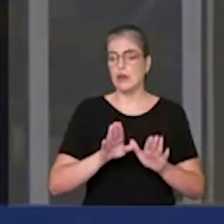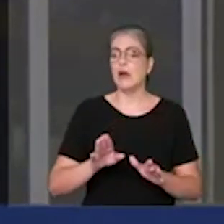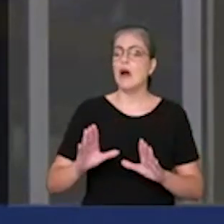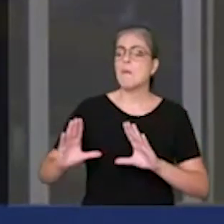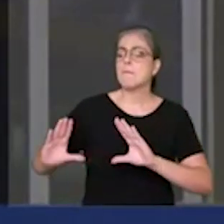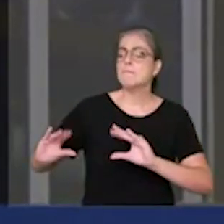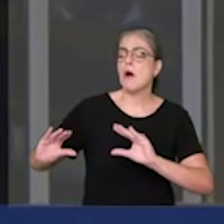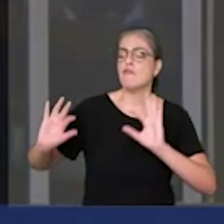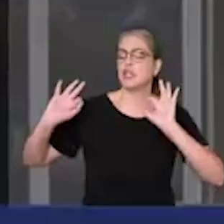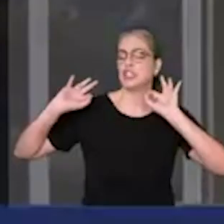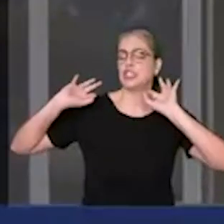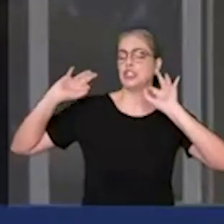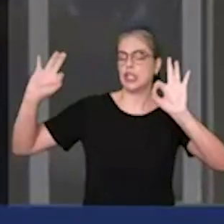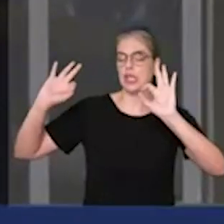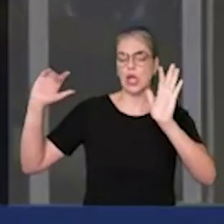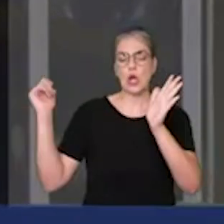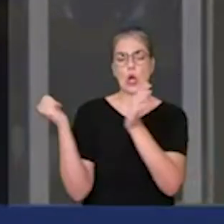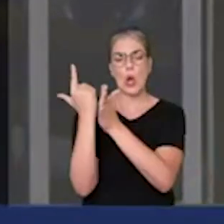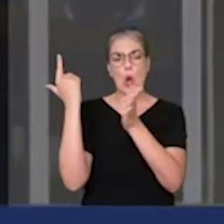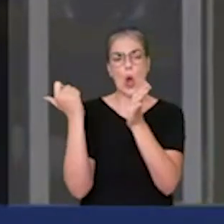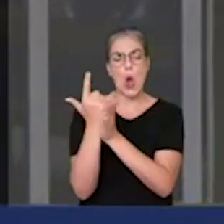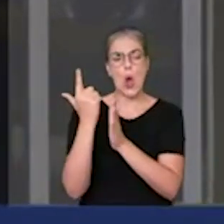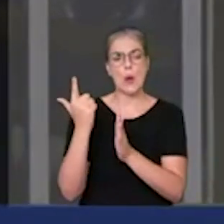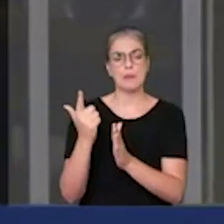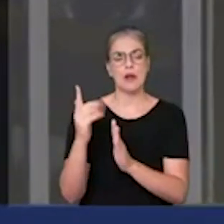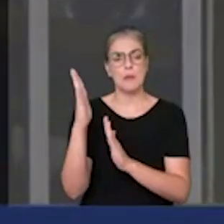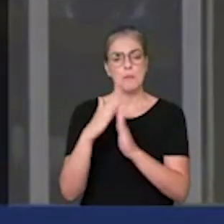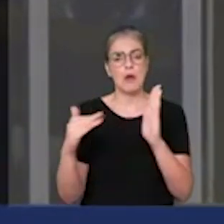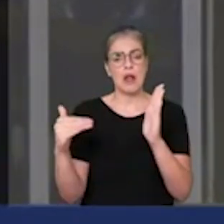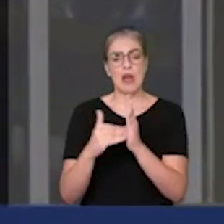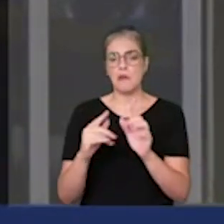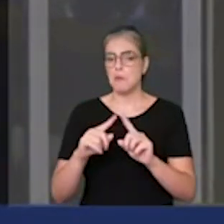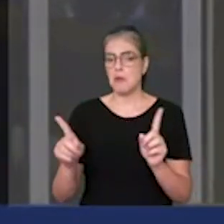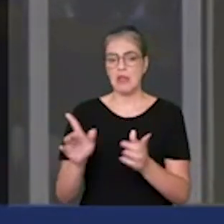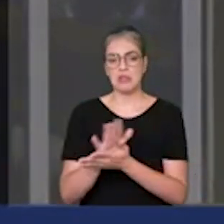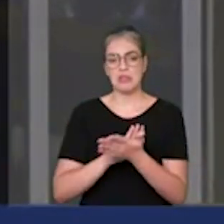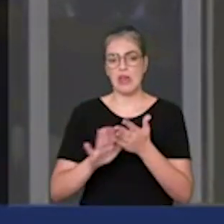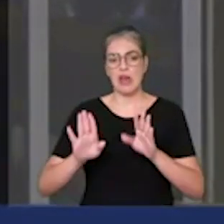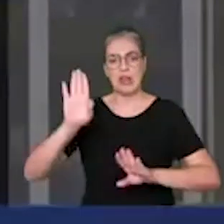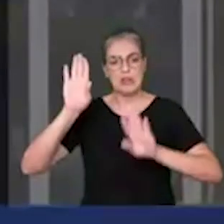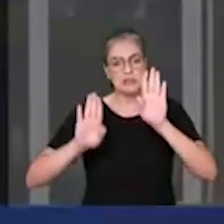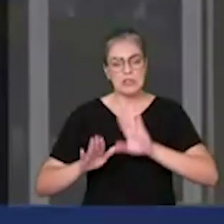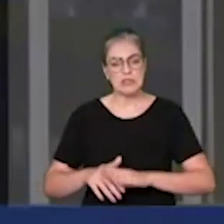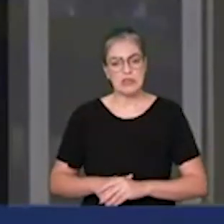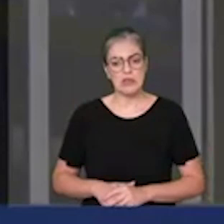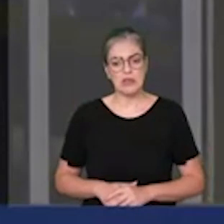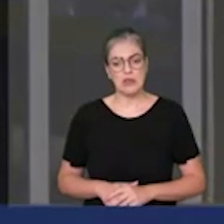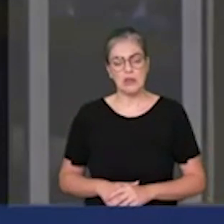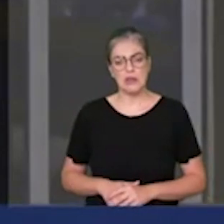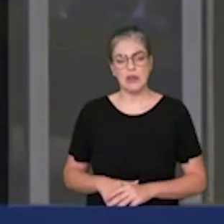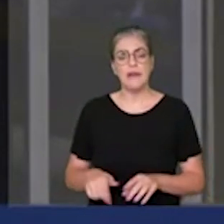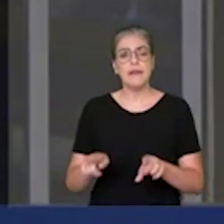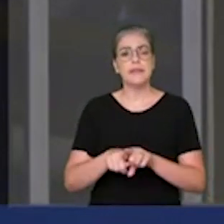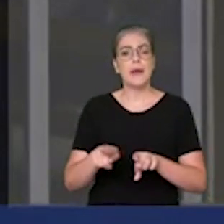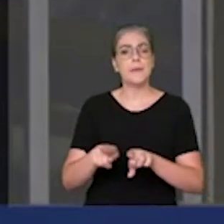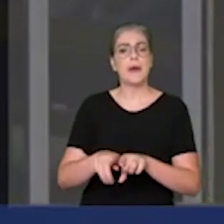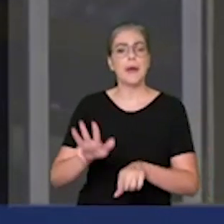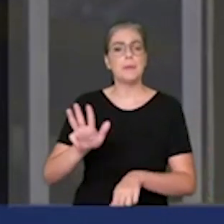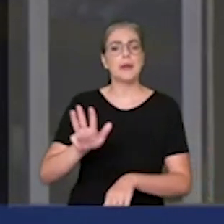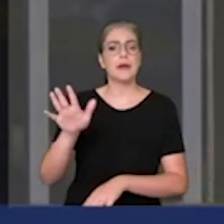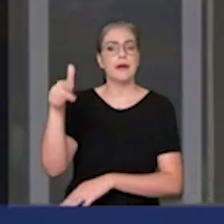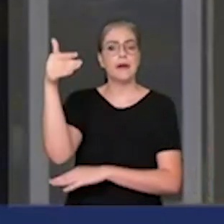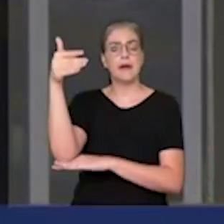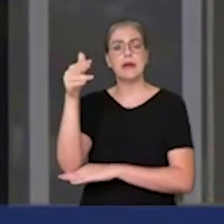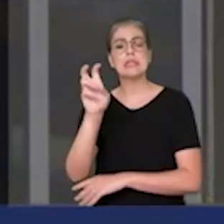sem licitação. E a estadia, deputado Nicolas, do presidente Lula no hotel, aqui de cinco